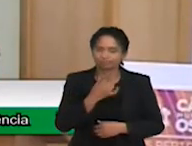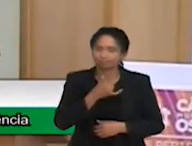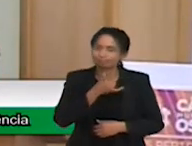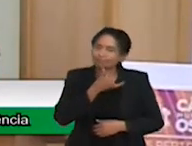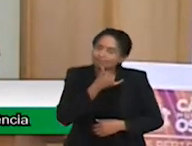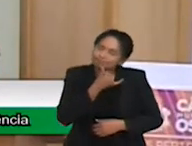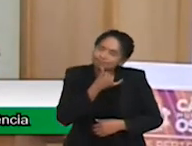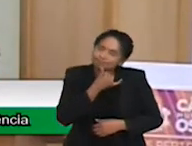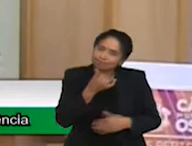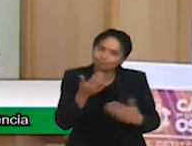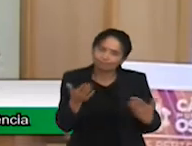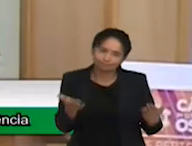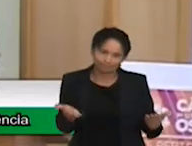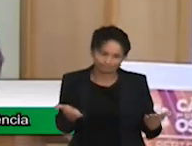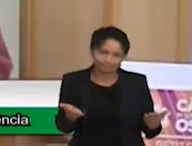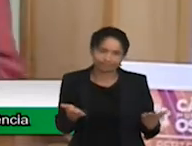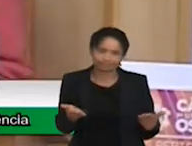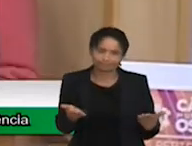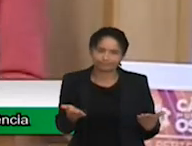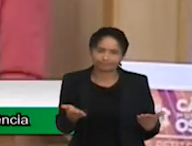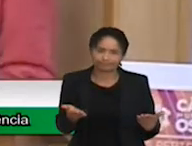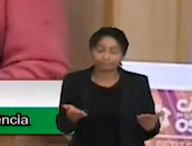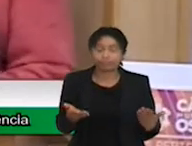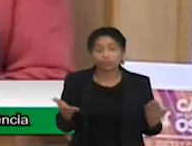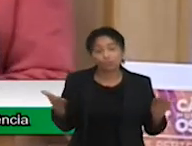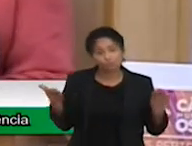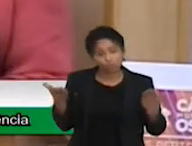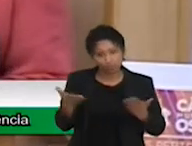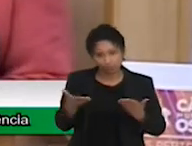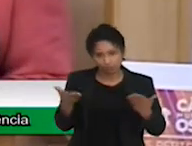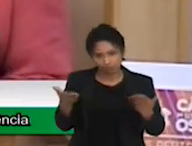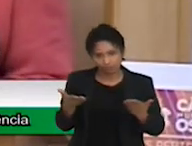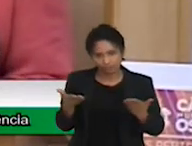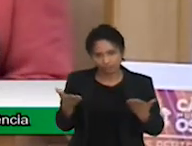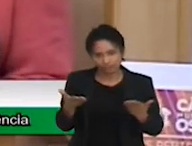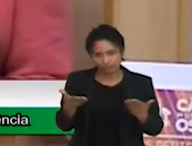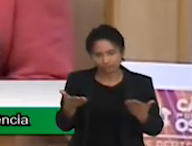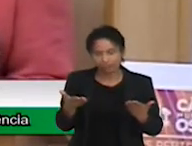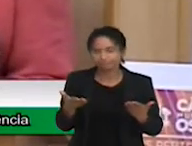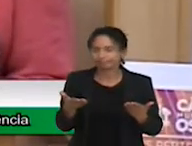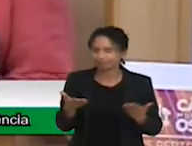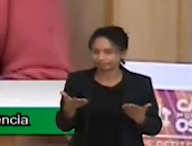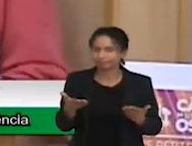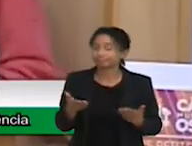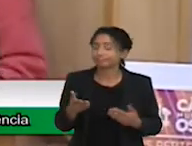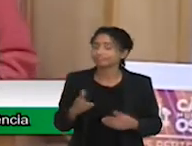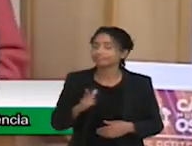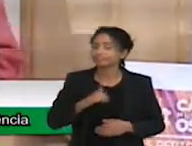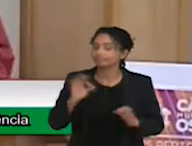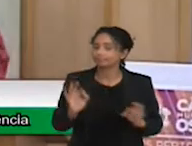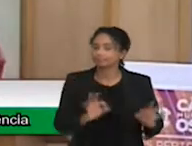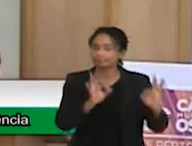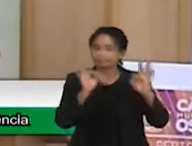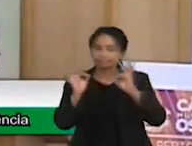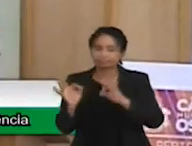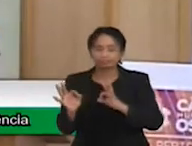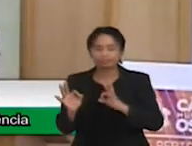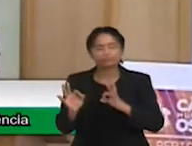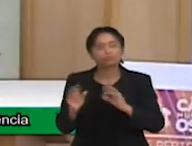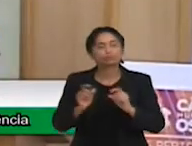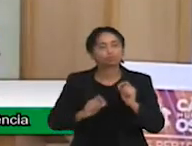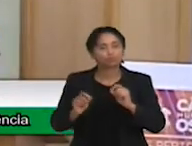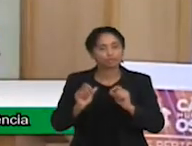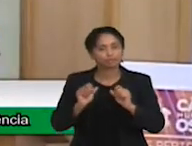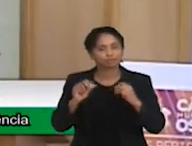comparecer. Hoje, acompanhamos aqui, você proporcionou, Batista, com essa sua iniciativa, uma aula,